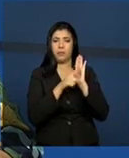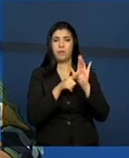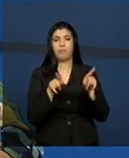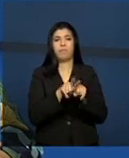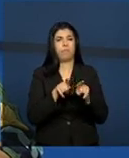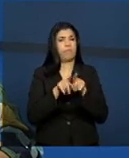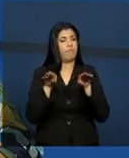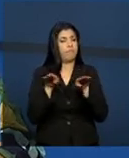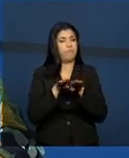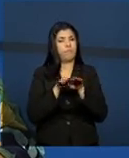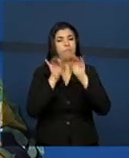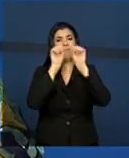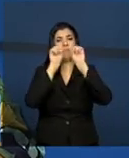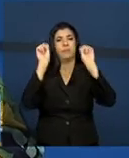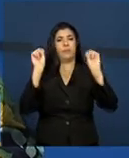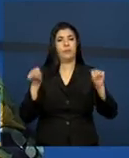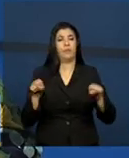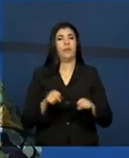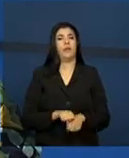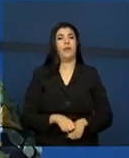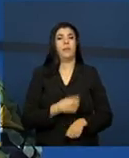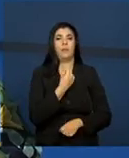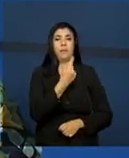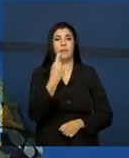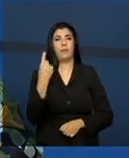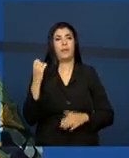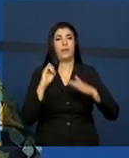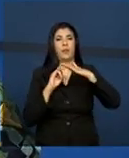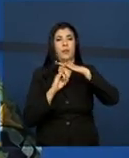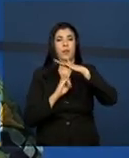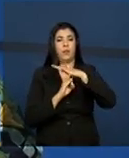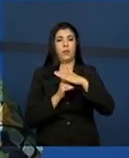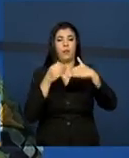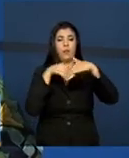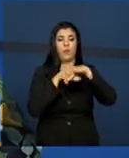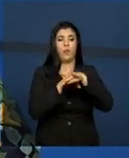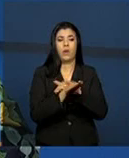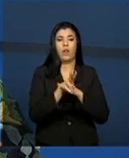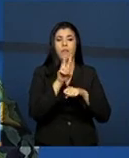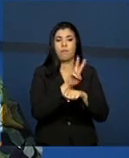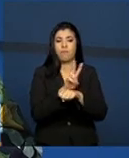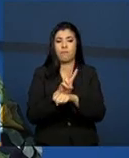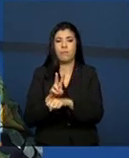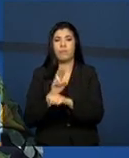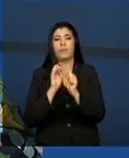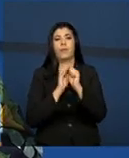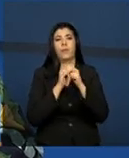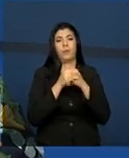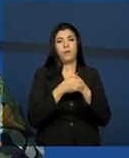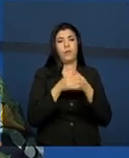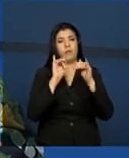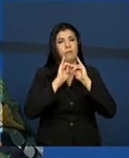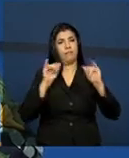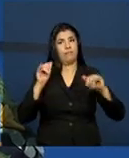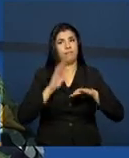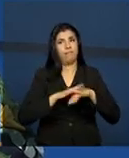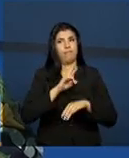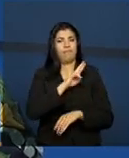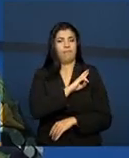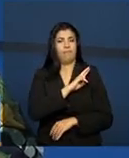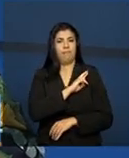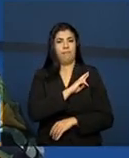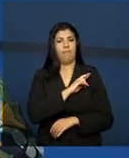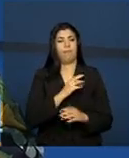para as instituições, a guarda da informação e o cuidado com ela será maior, na verdade.